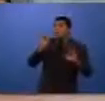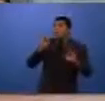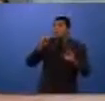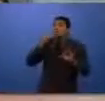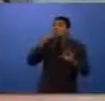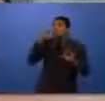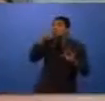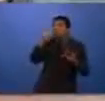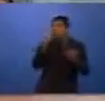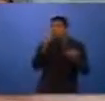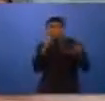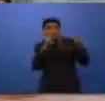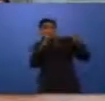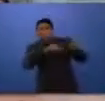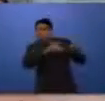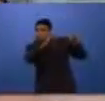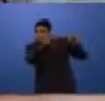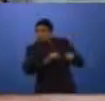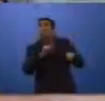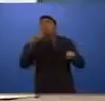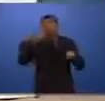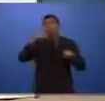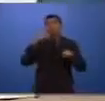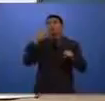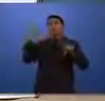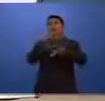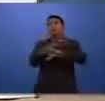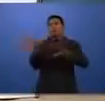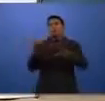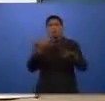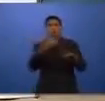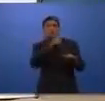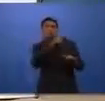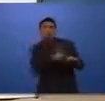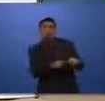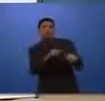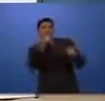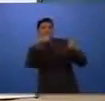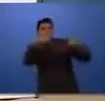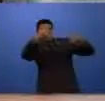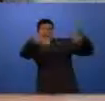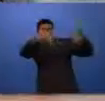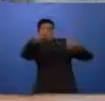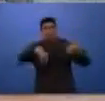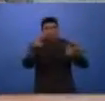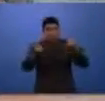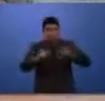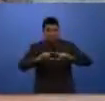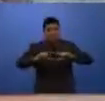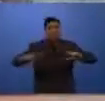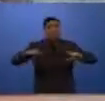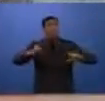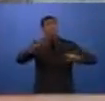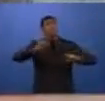informação, como o descritivo daquela região, a placa, o número da residência e o telefone, eventualmente, do traficante.